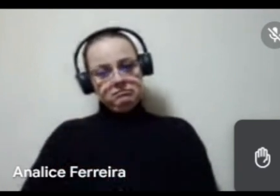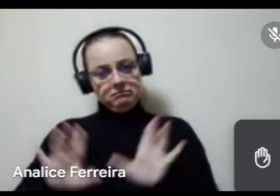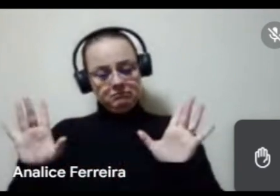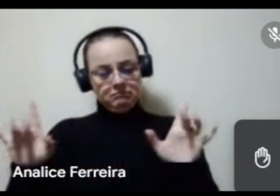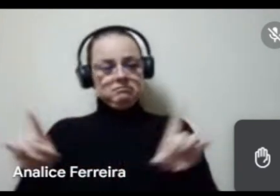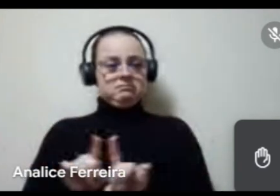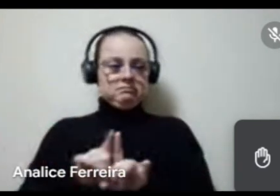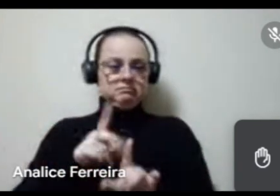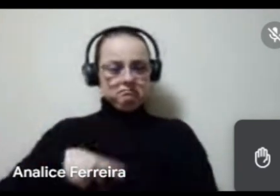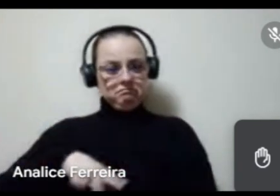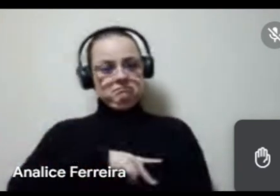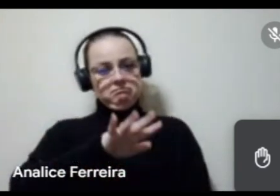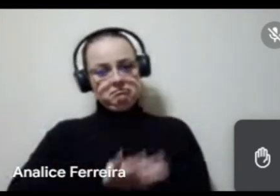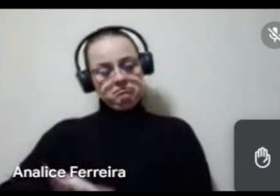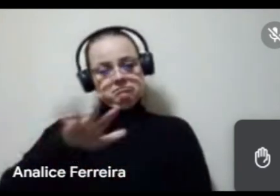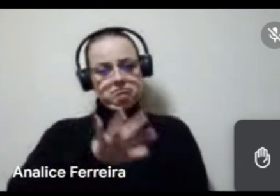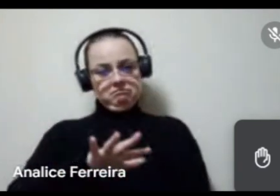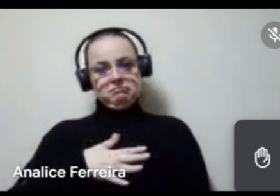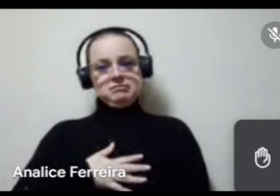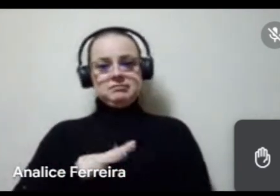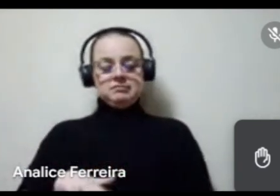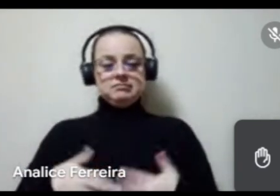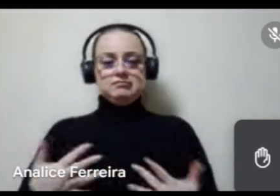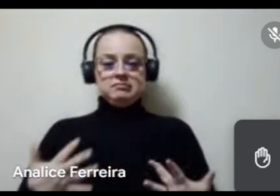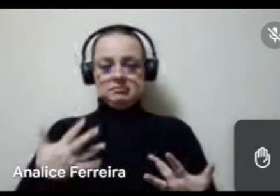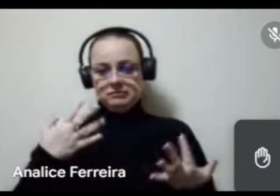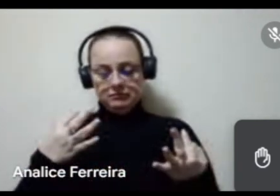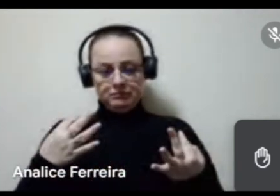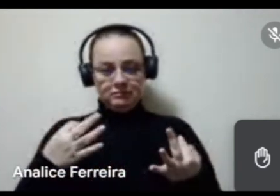para o público e as atas também.